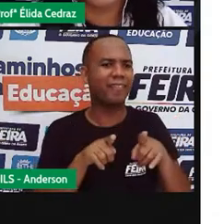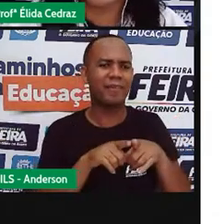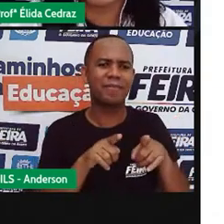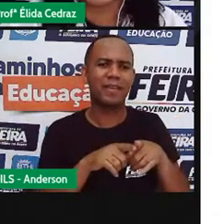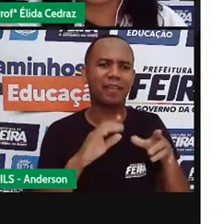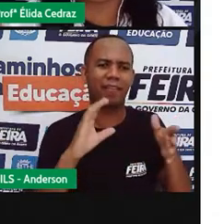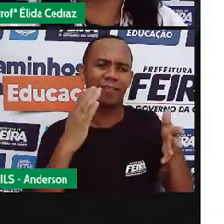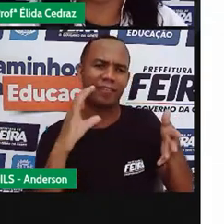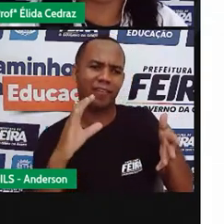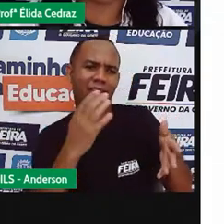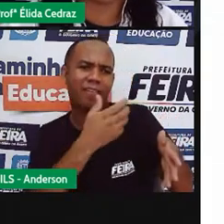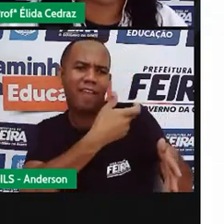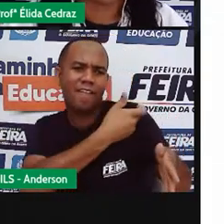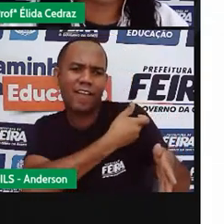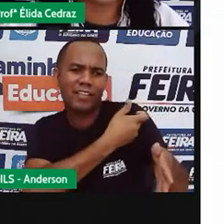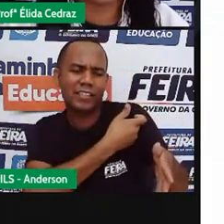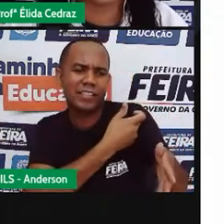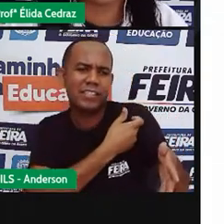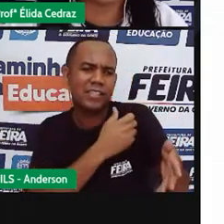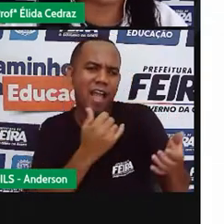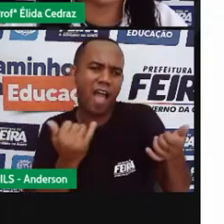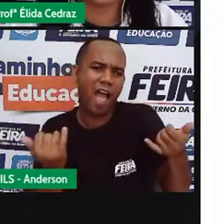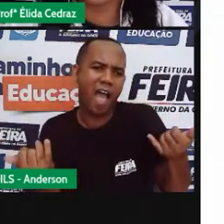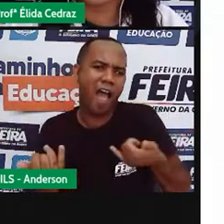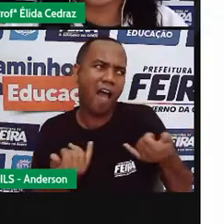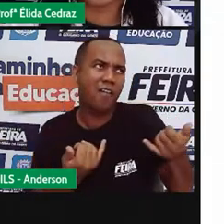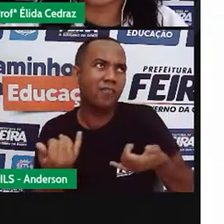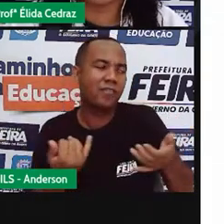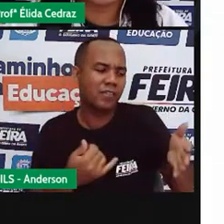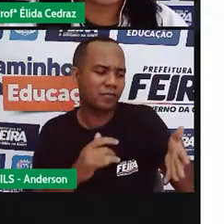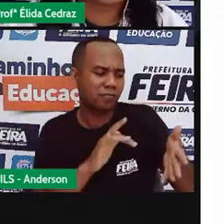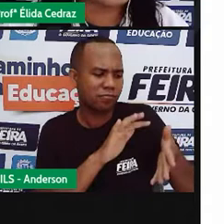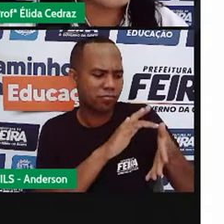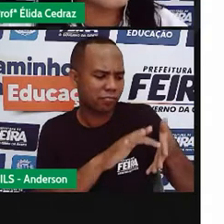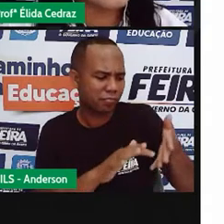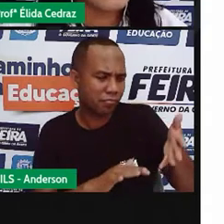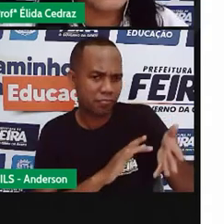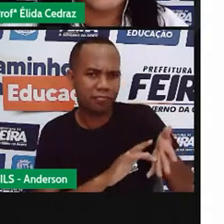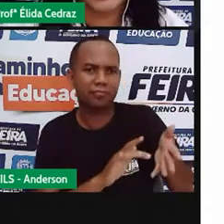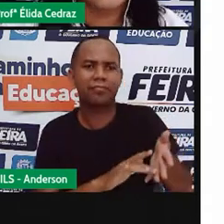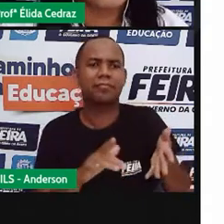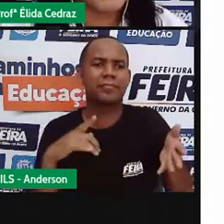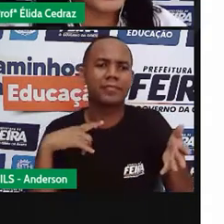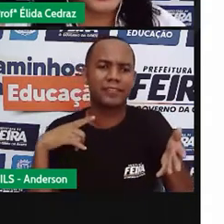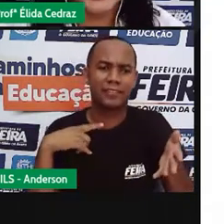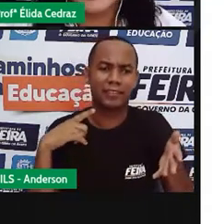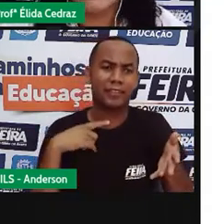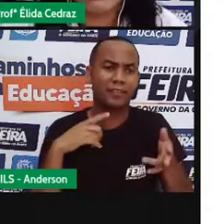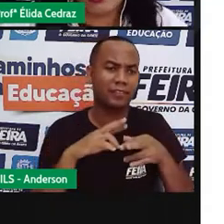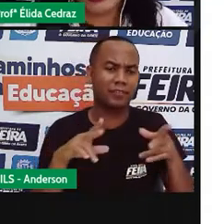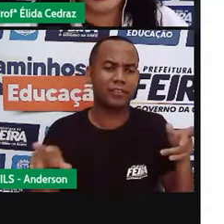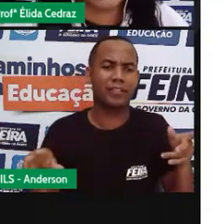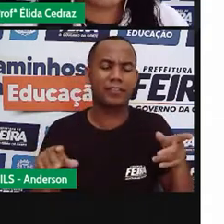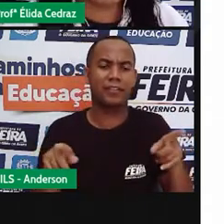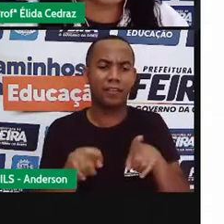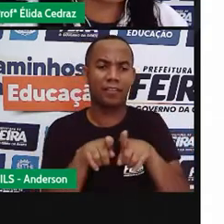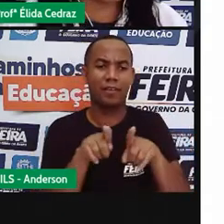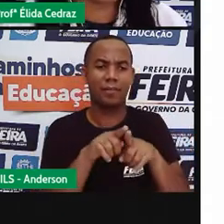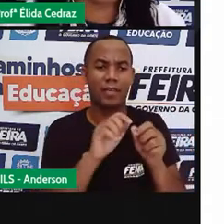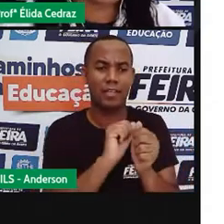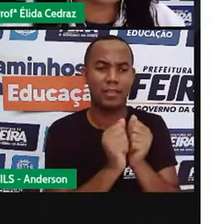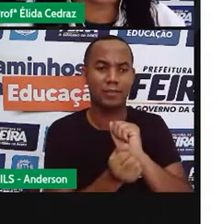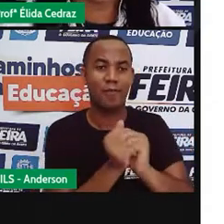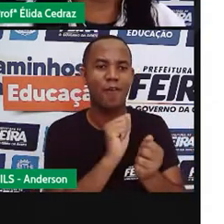né? Sobre vacina, sobre animais de extinção, tem só páginas de esportes, os